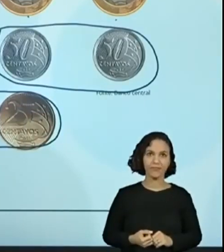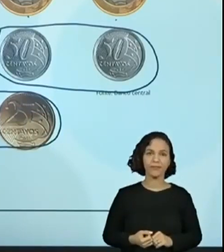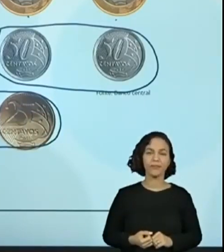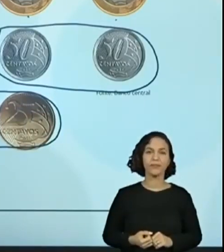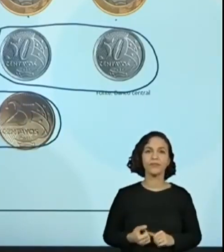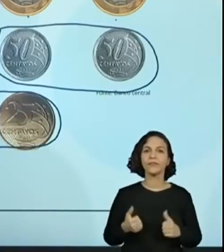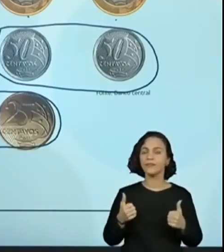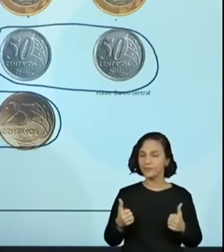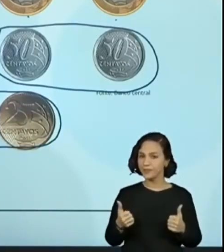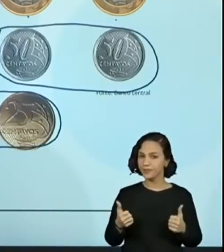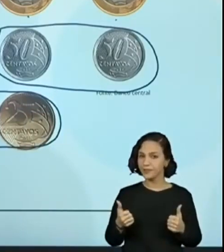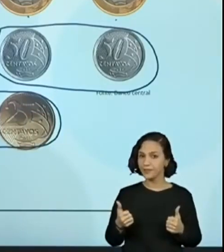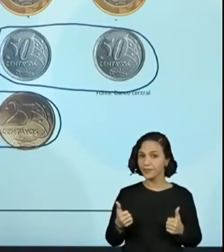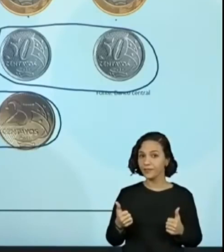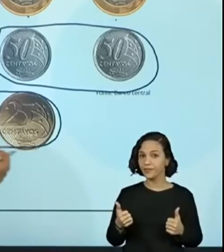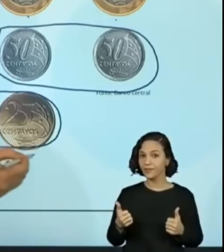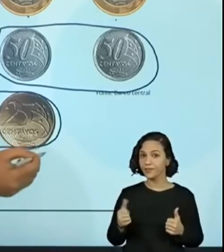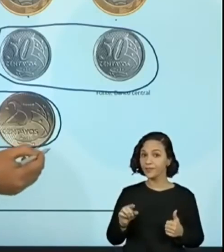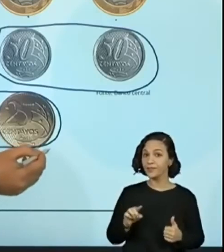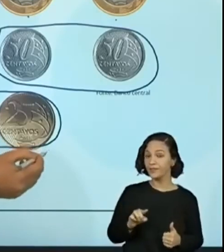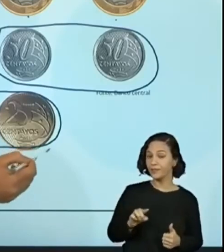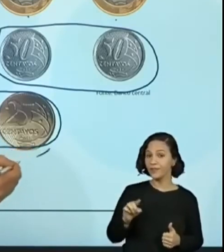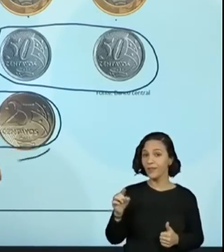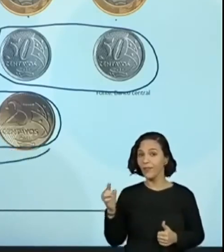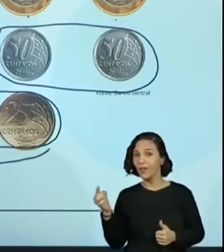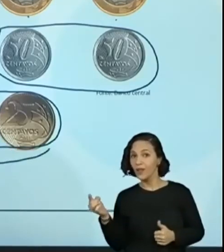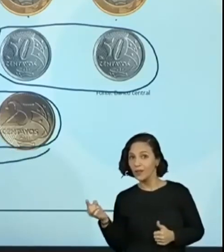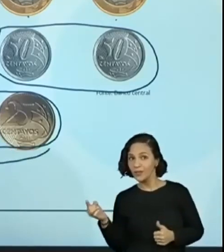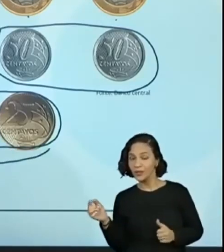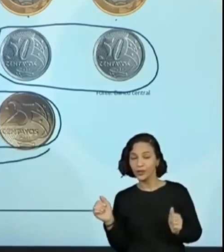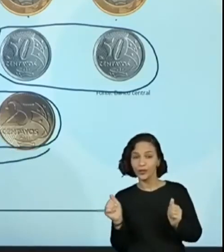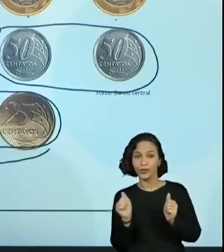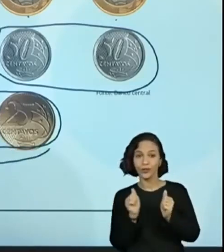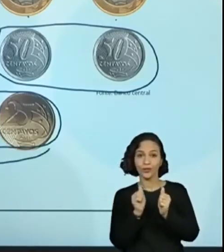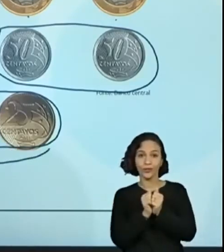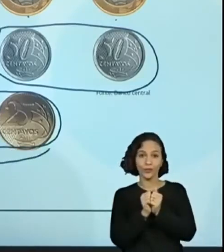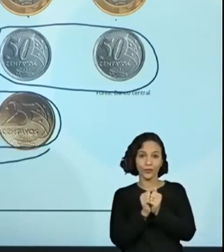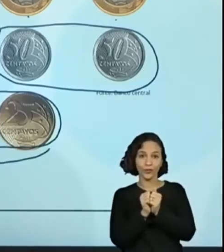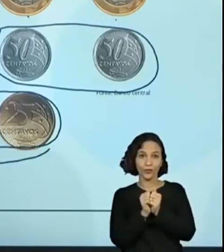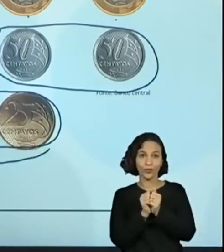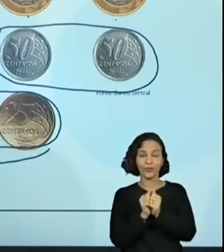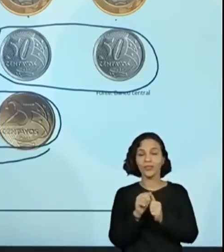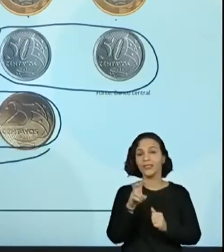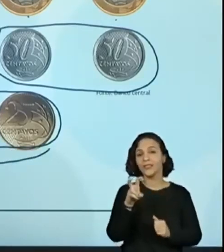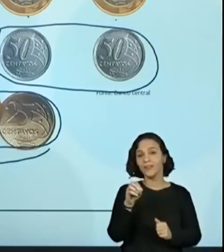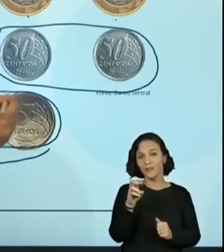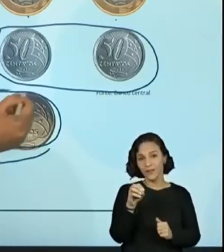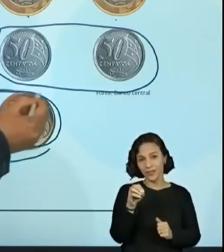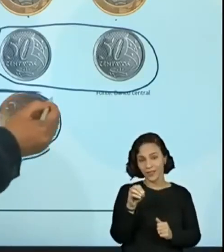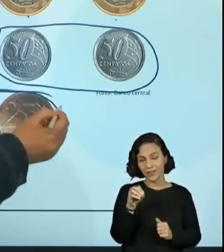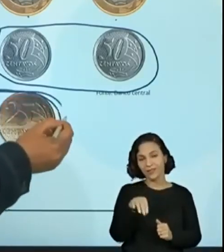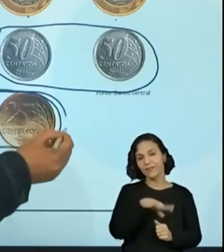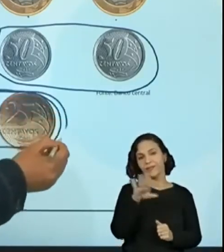Certo? Certo. E daí, eu vou juntar essas moedas todas aqui. Formar um real. Formar um